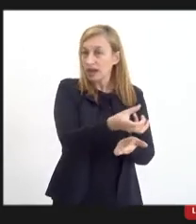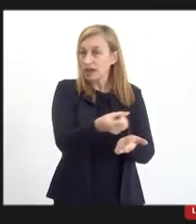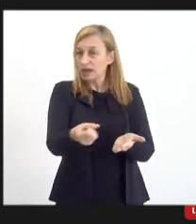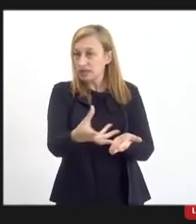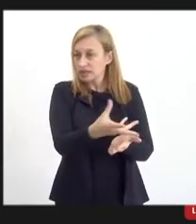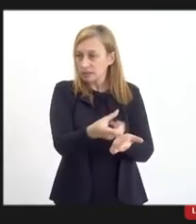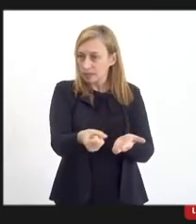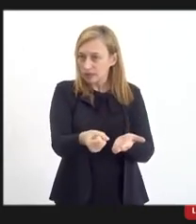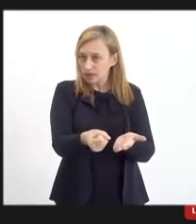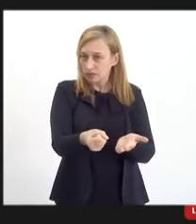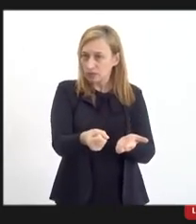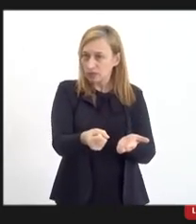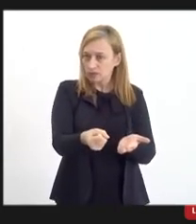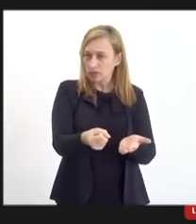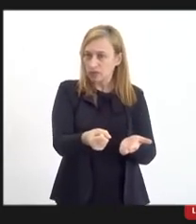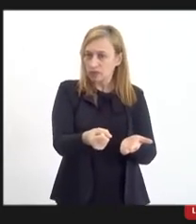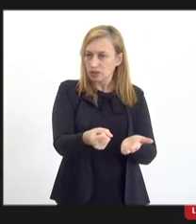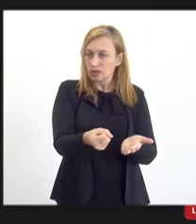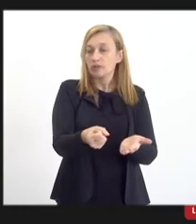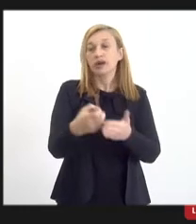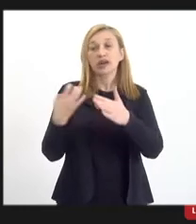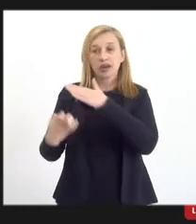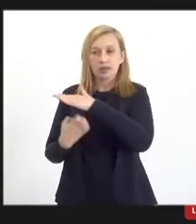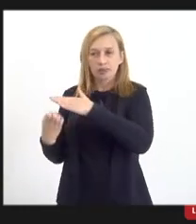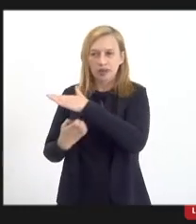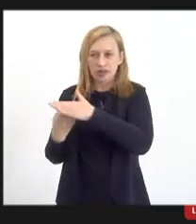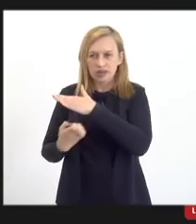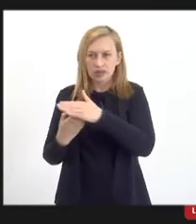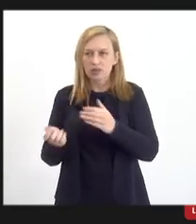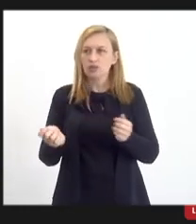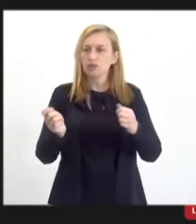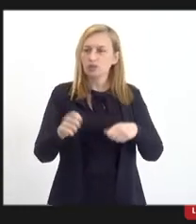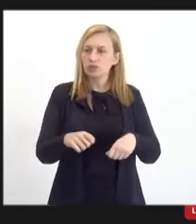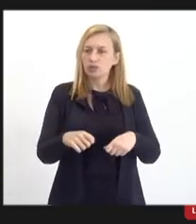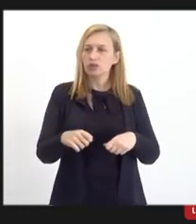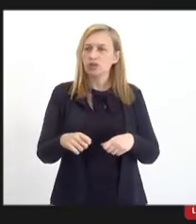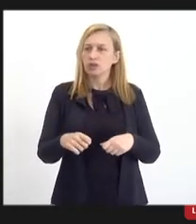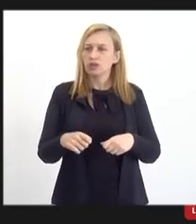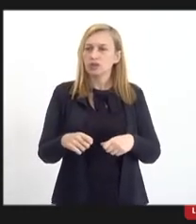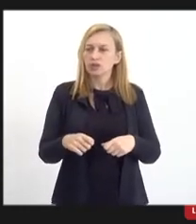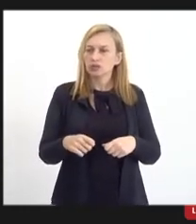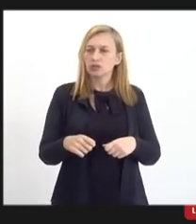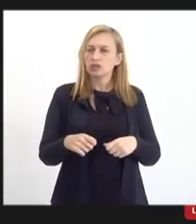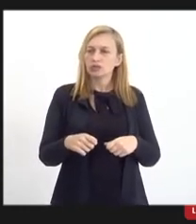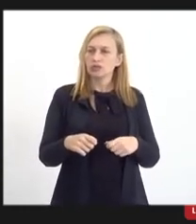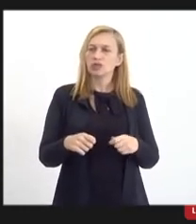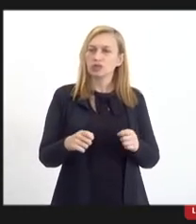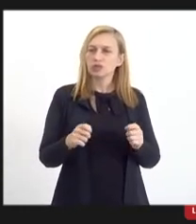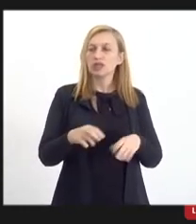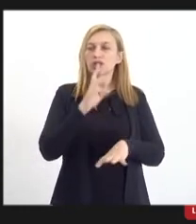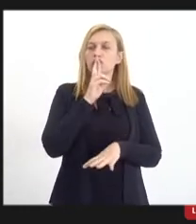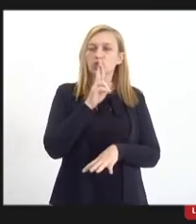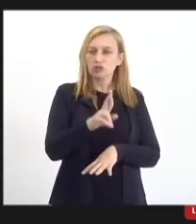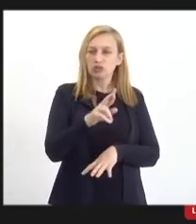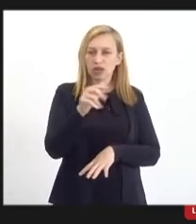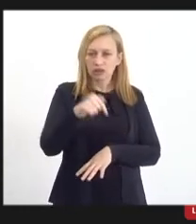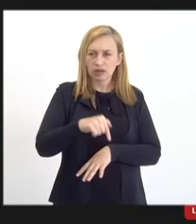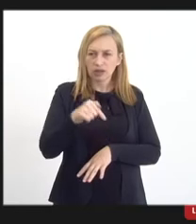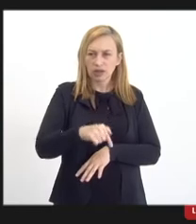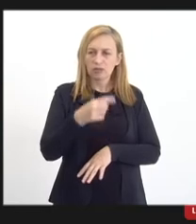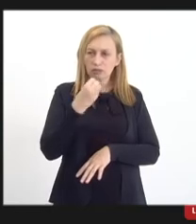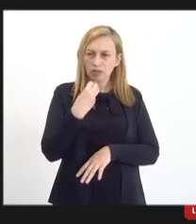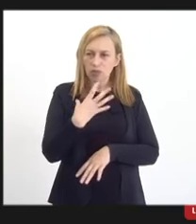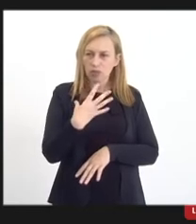medido, né, para que a empresa seja compensada por estar aqui, trazendo resultados, né, positivo,